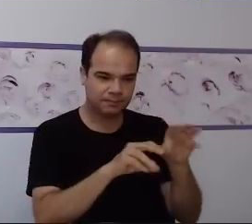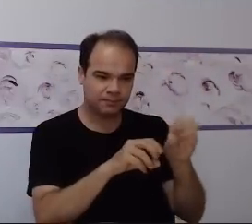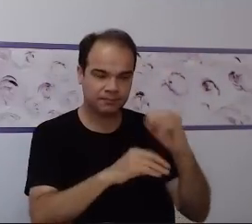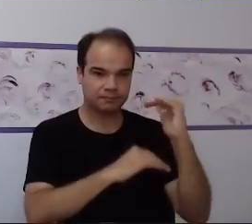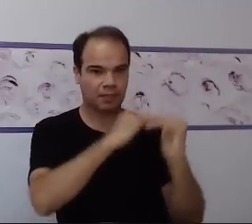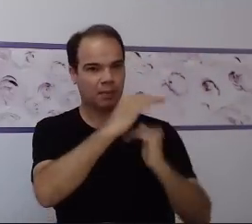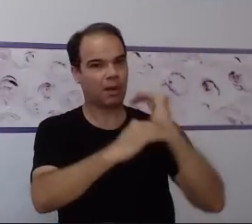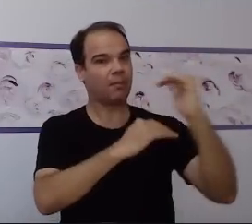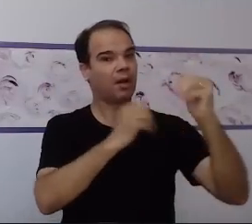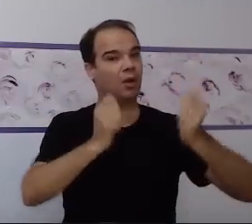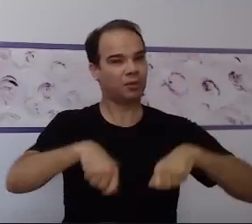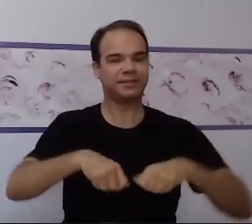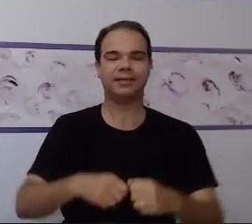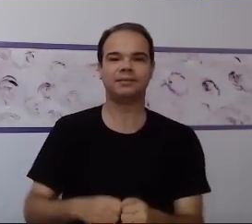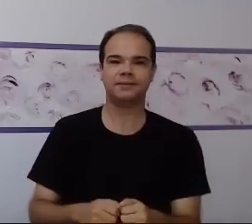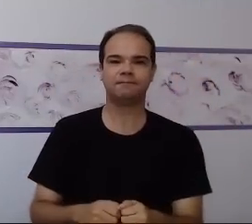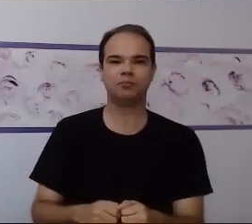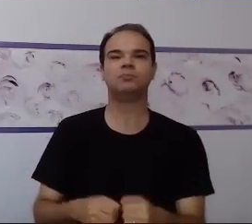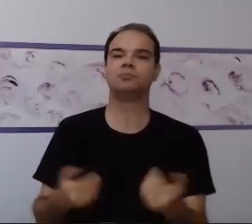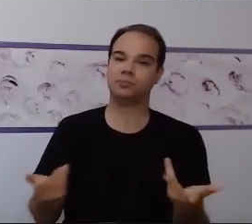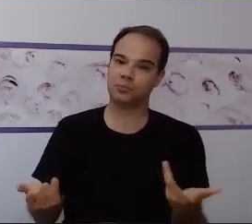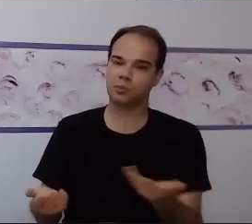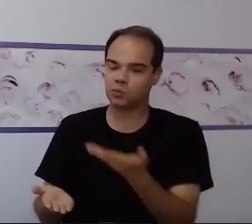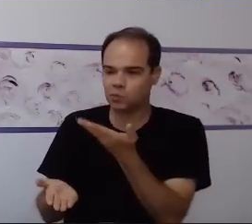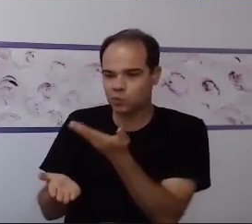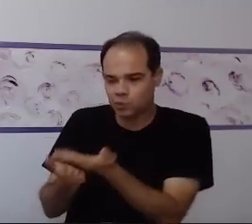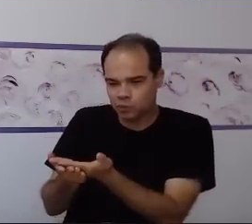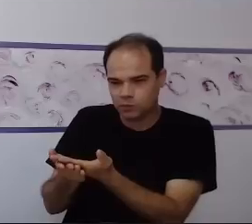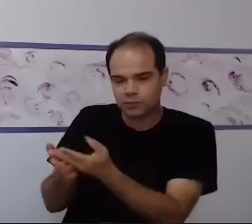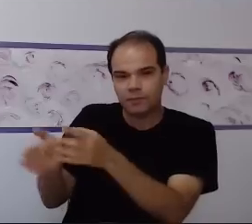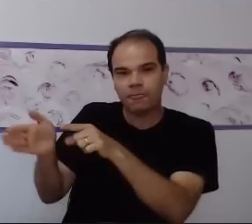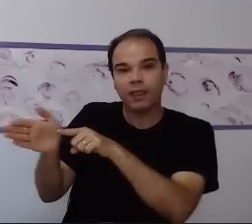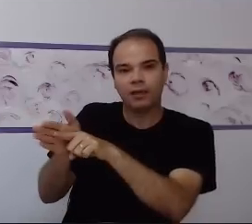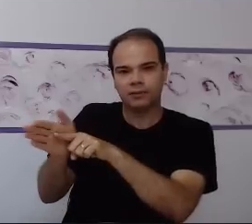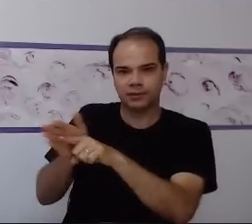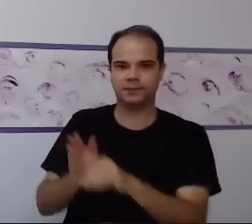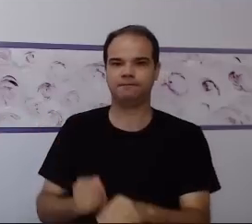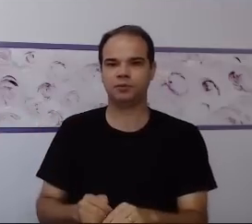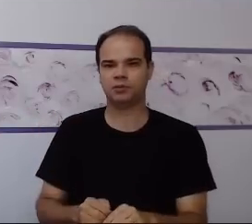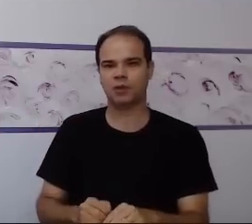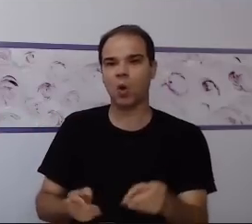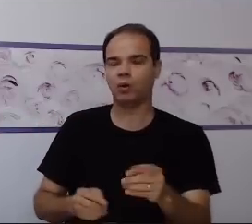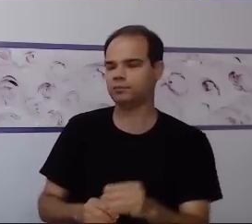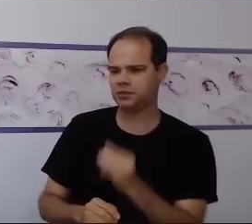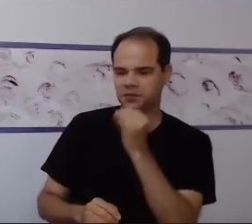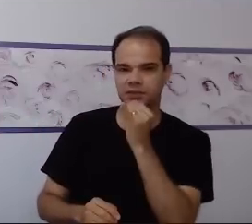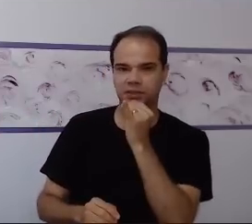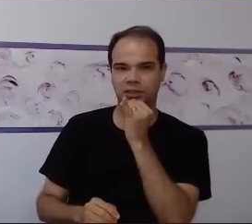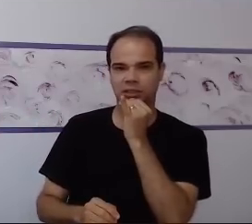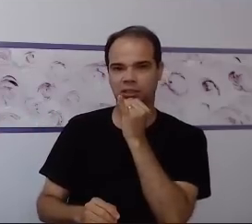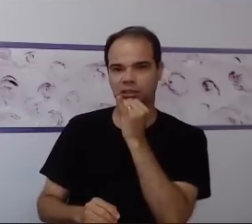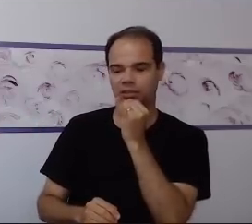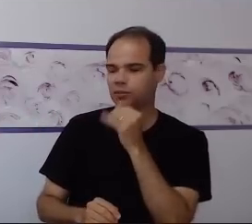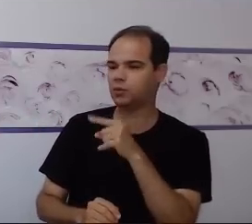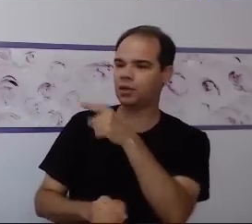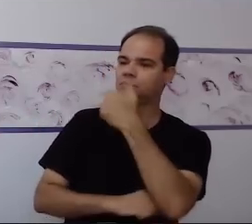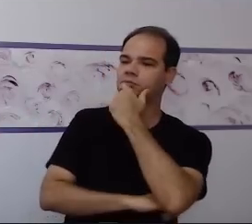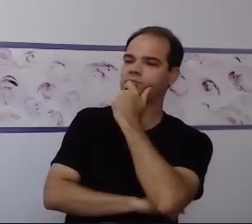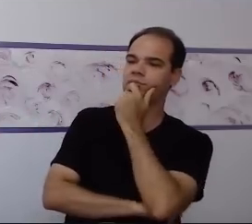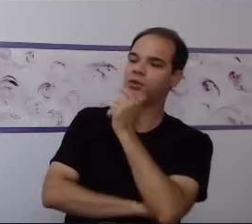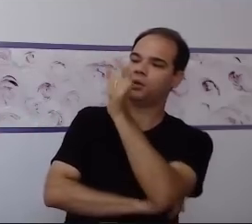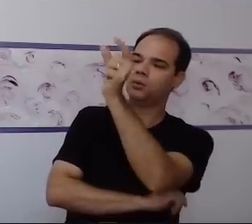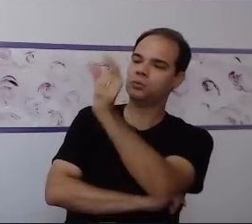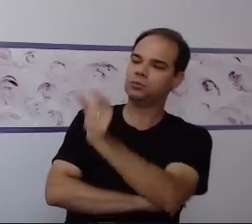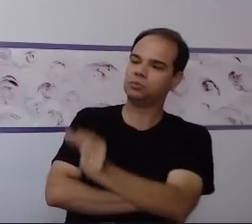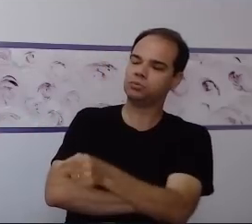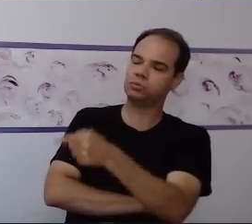Através do estudo do indivíduo. Não é chegar e olhar para você, ou olhar para o indivíduo, que nem eu chegar aqui e